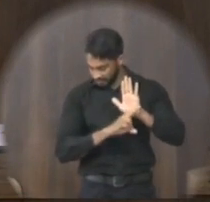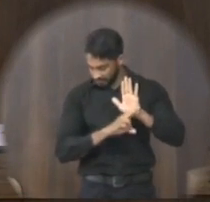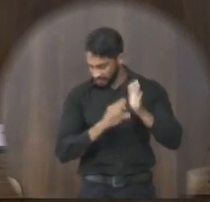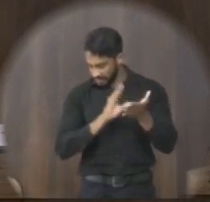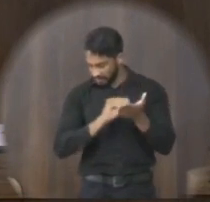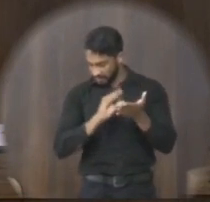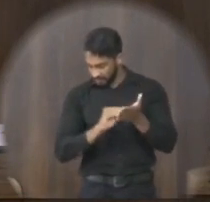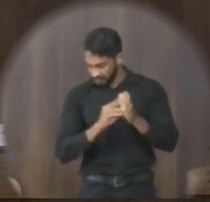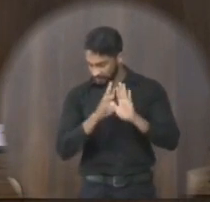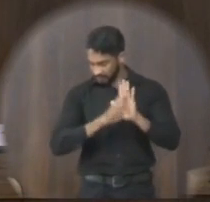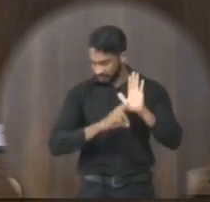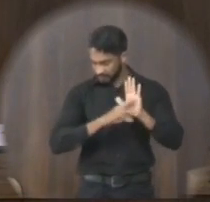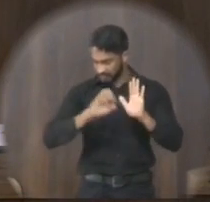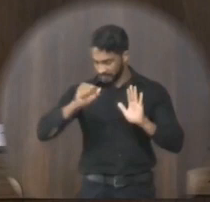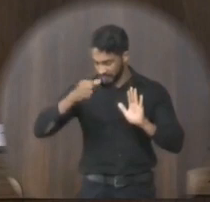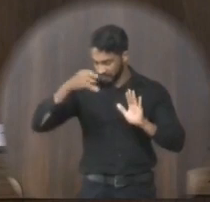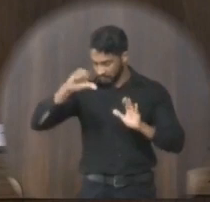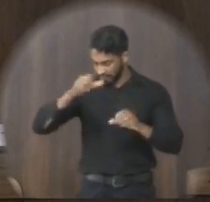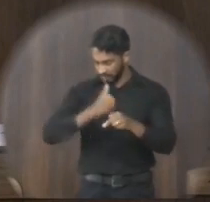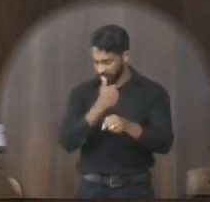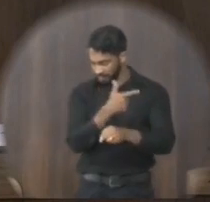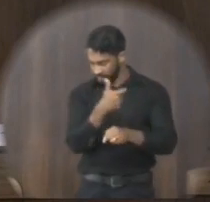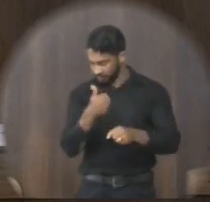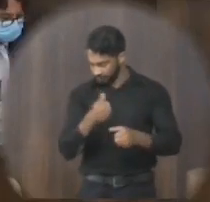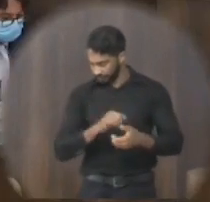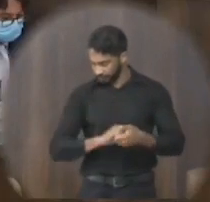da emenda do projeto de resolução 08-2021